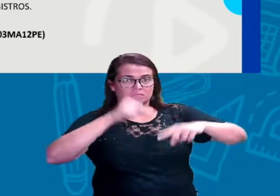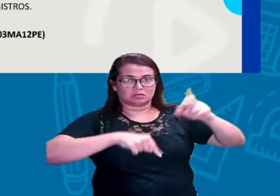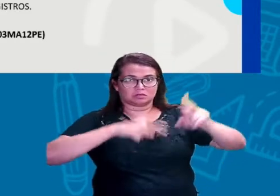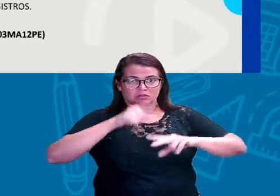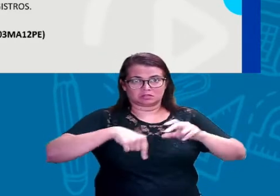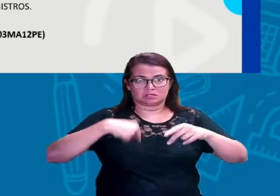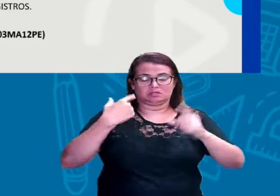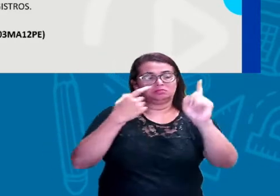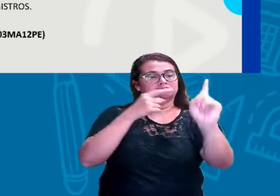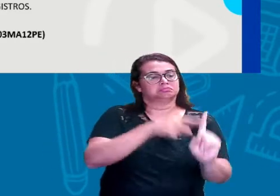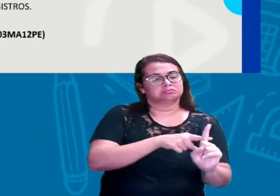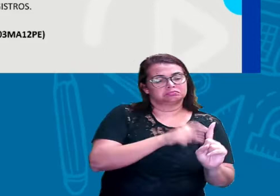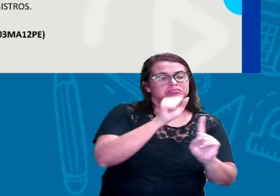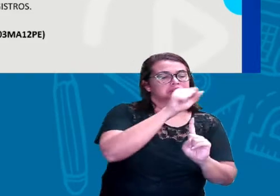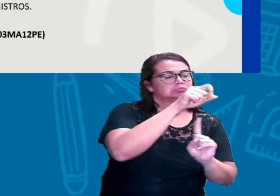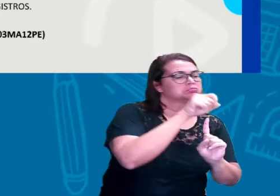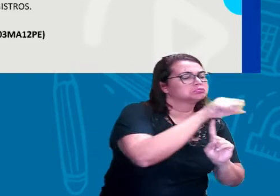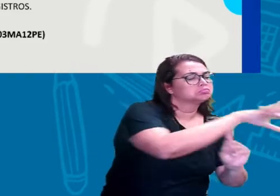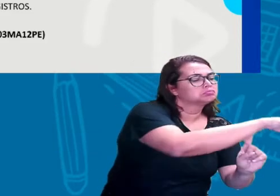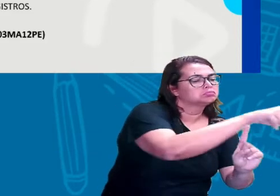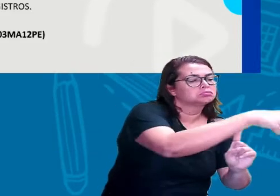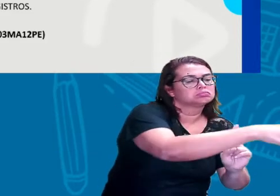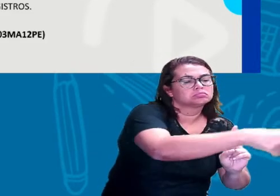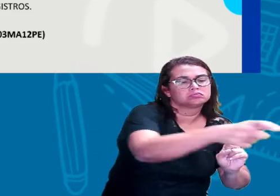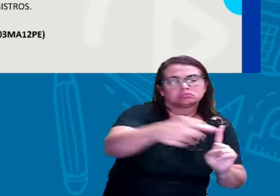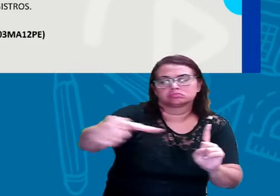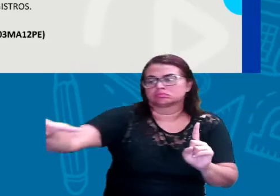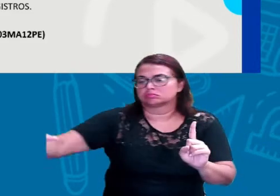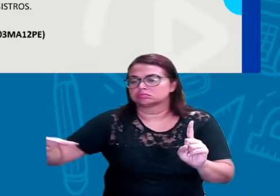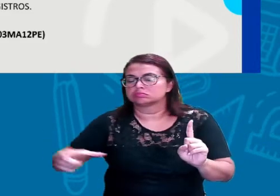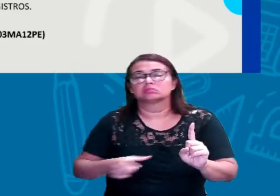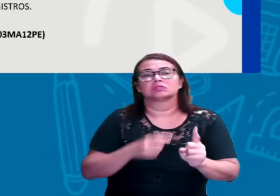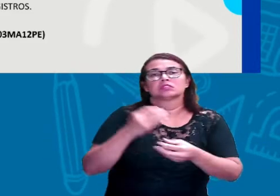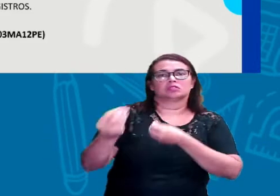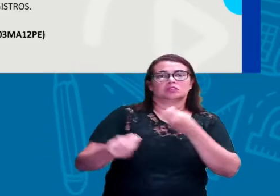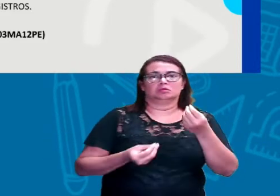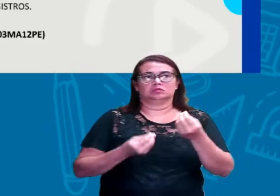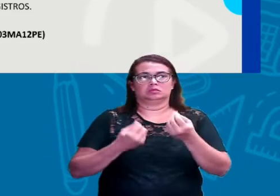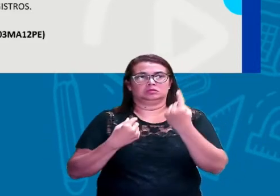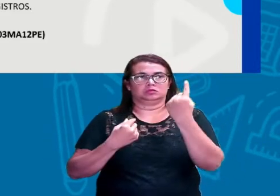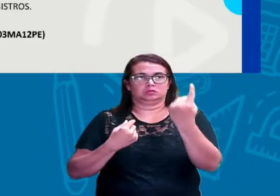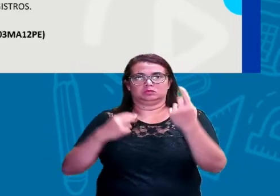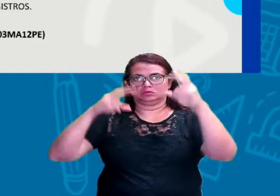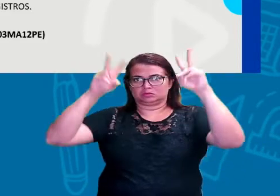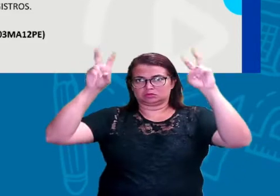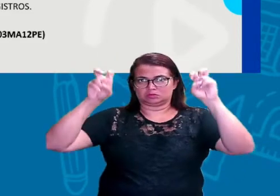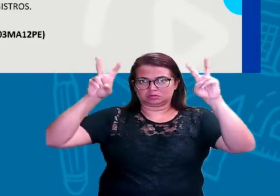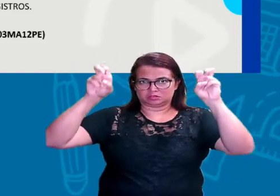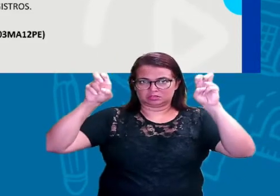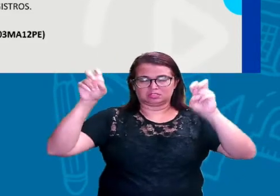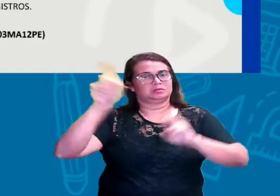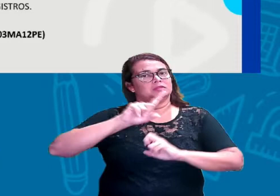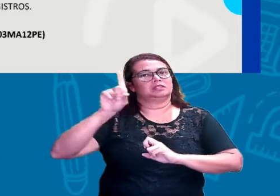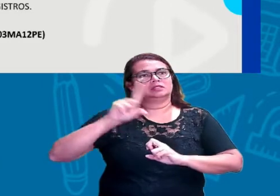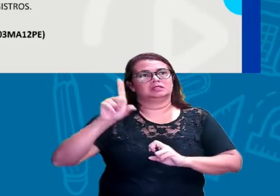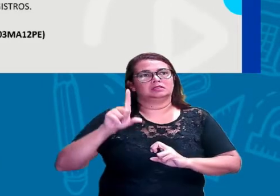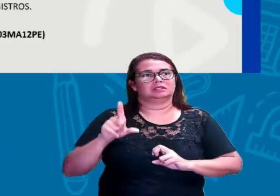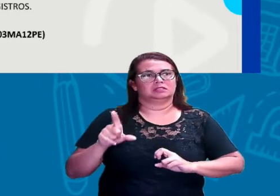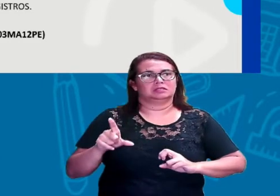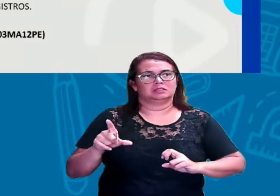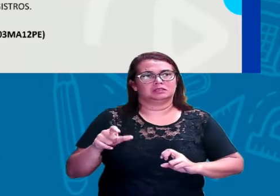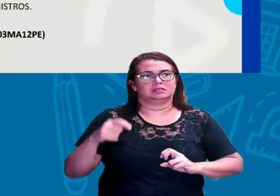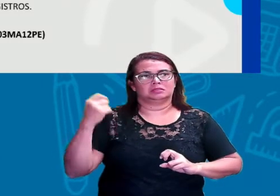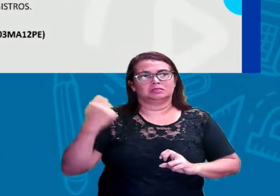referencial. Mas eu não trago aqui só esse tema não, só esse conteúdo não. Eu preciso traguezer